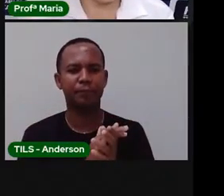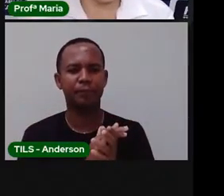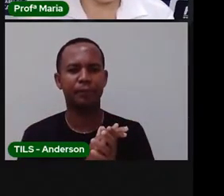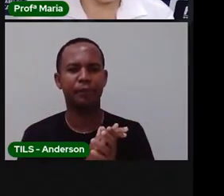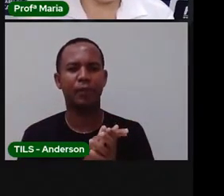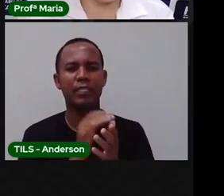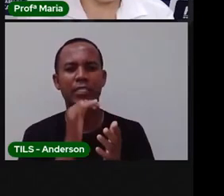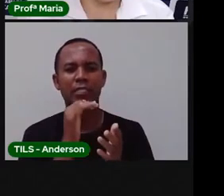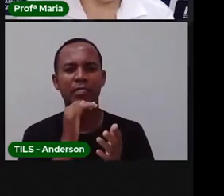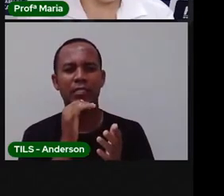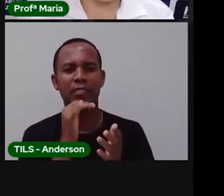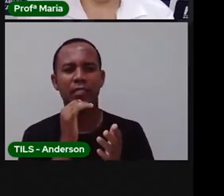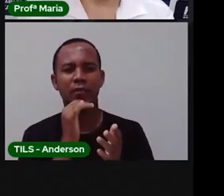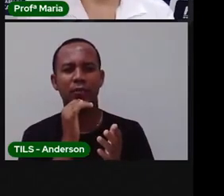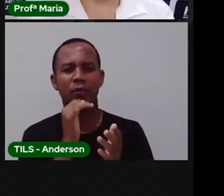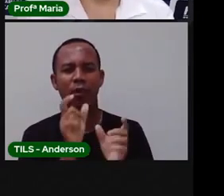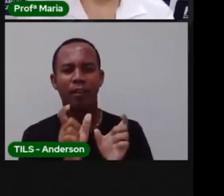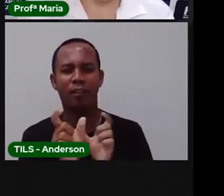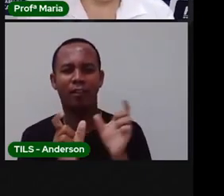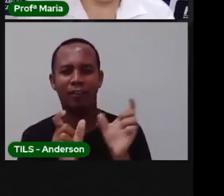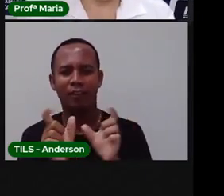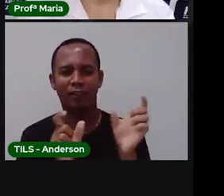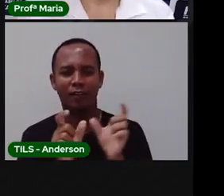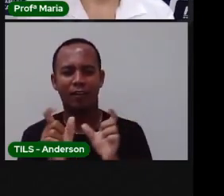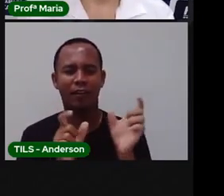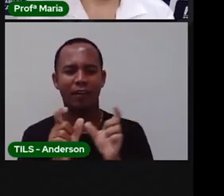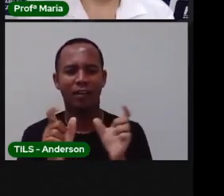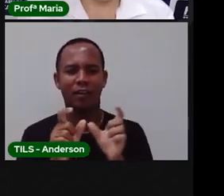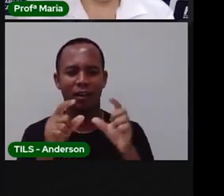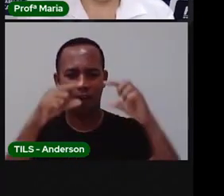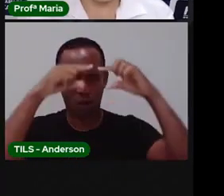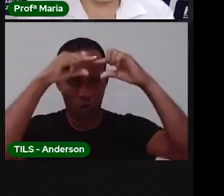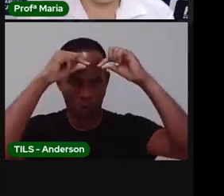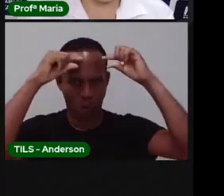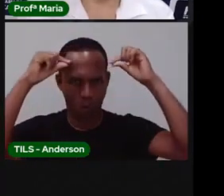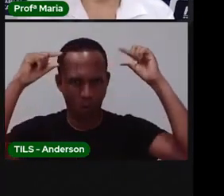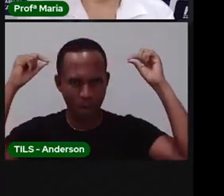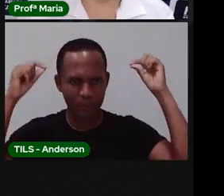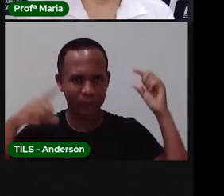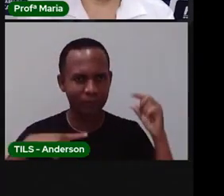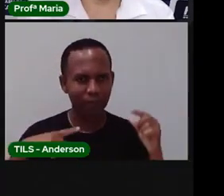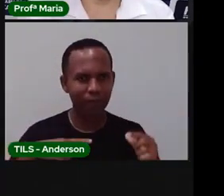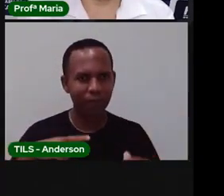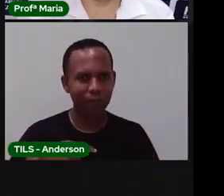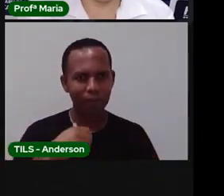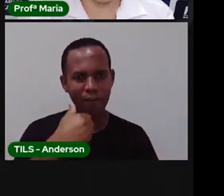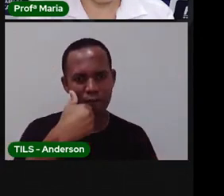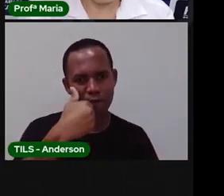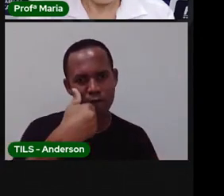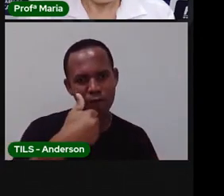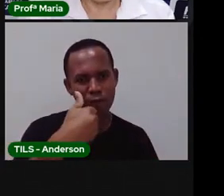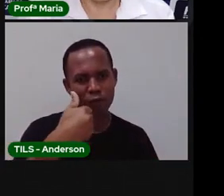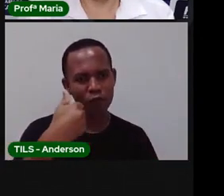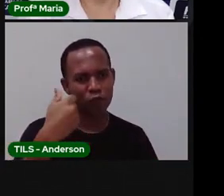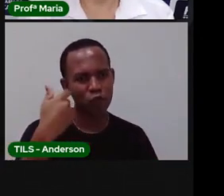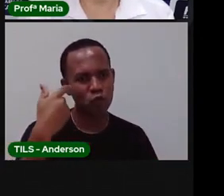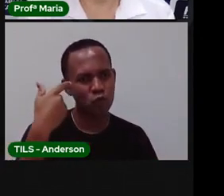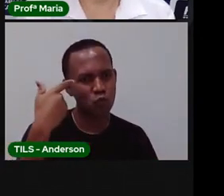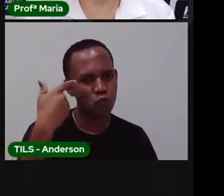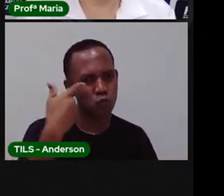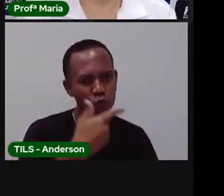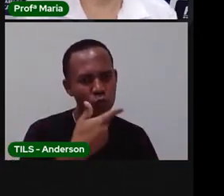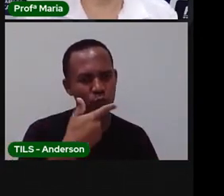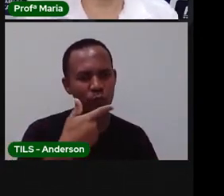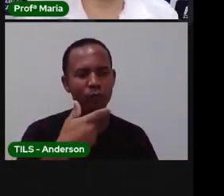romano? E esse algarismo romano aí tem o quê? 21. Em pleno século XXI, o país